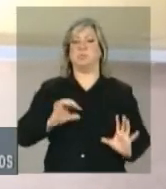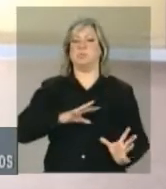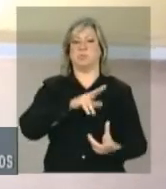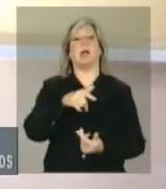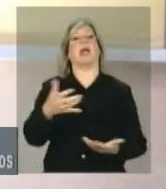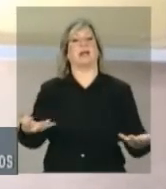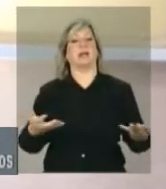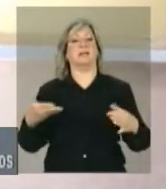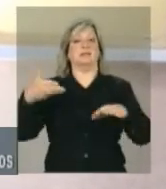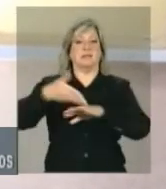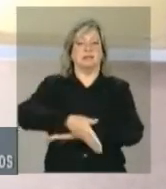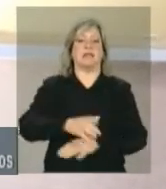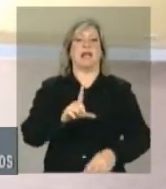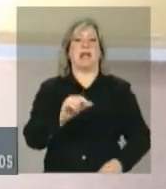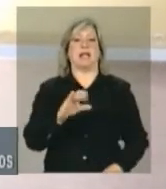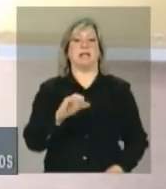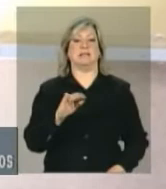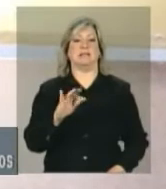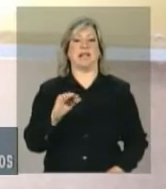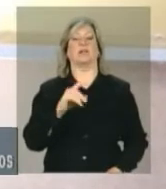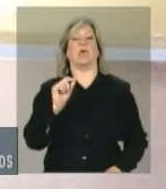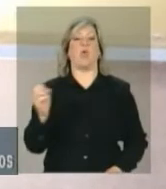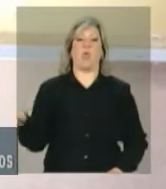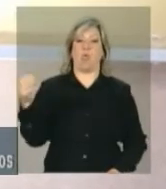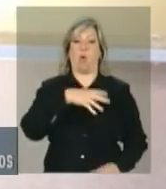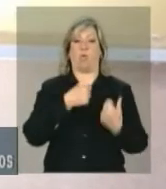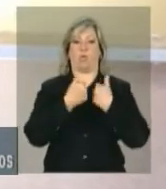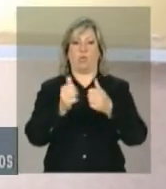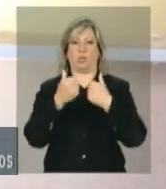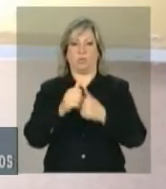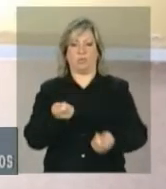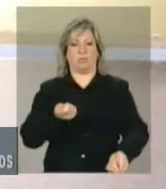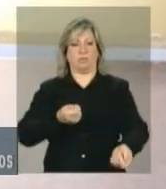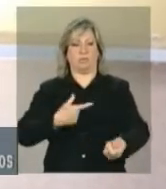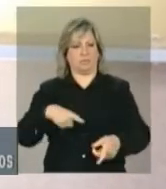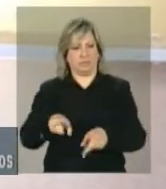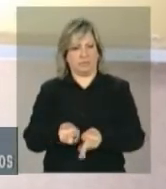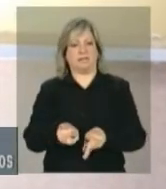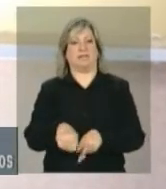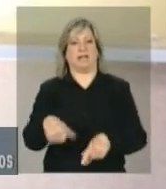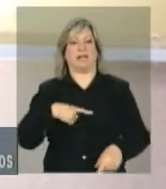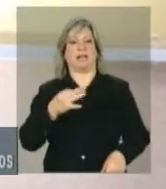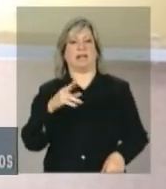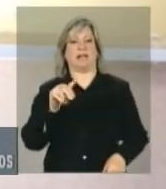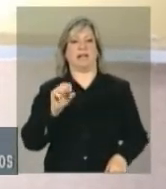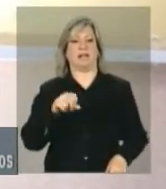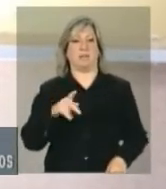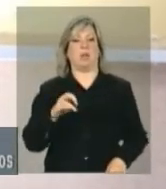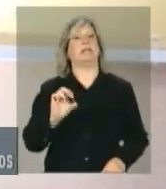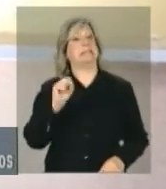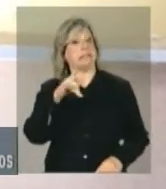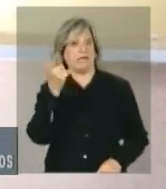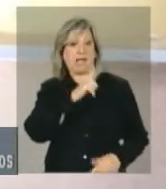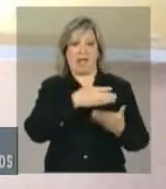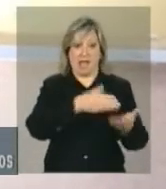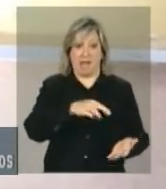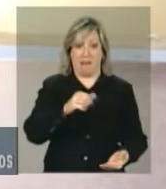participar de licitações para a renovação da frota de transporte. Se ganhar, também